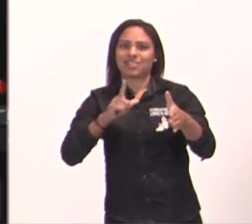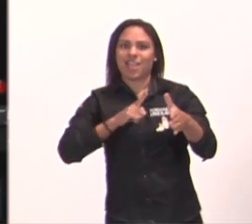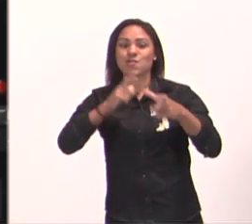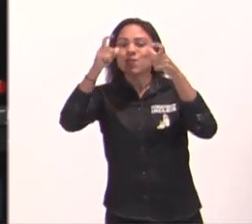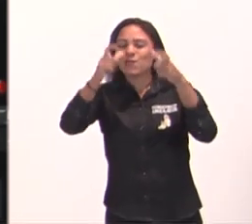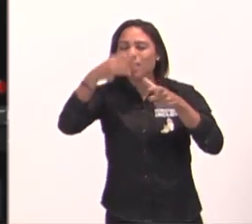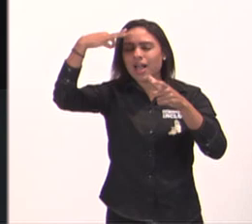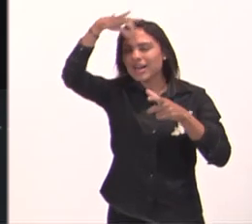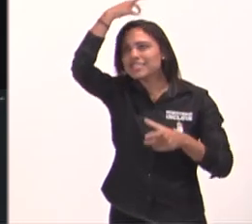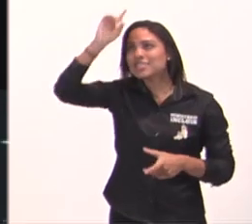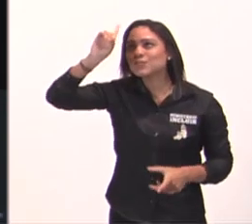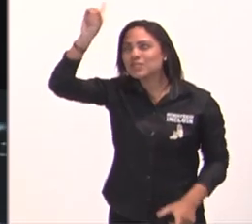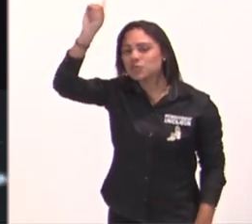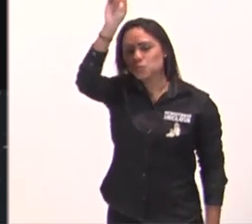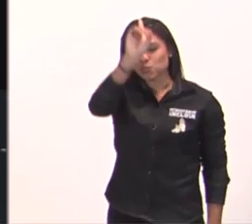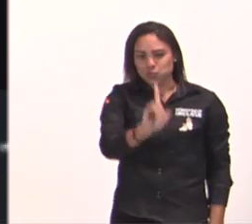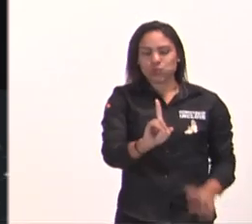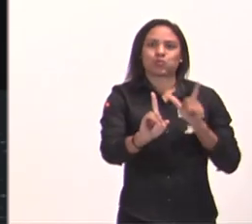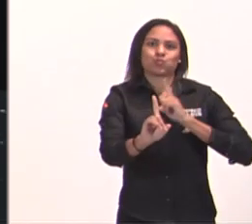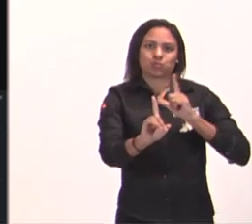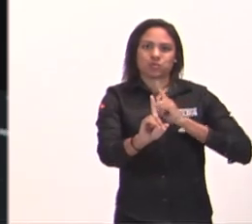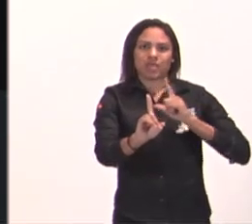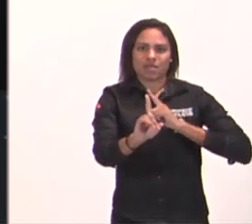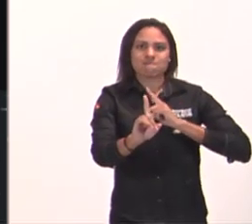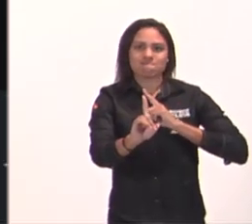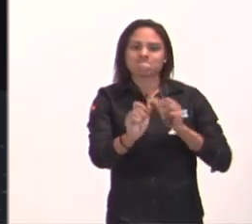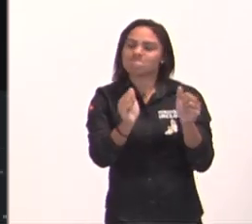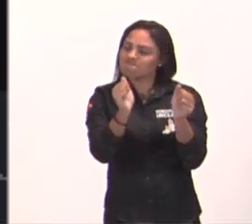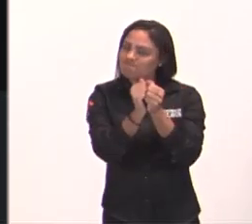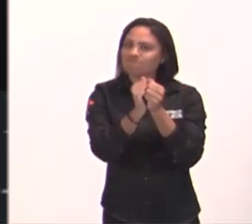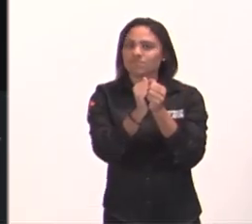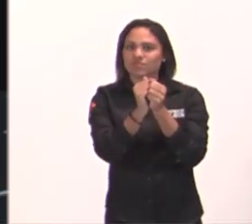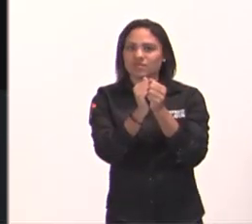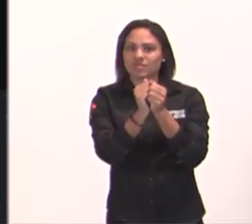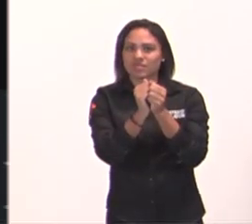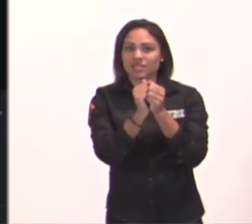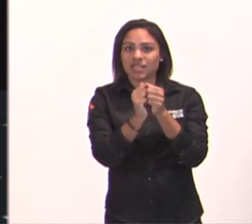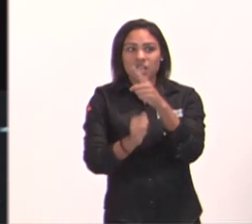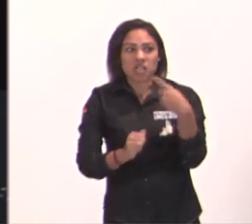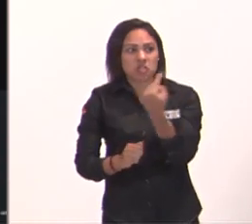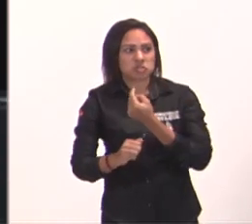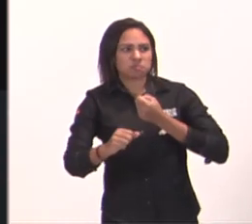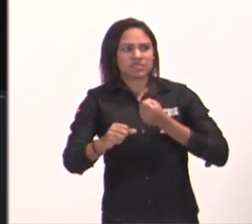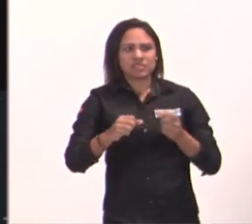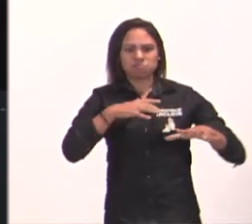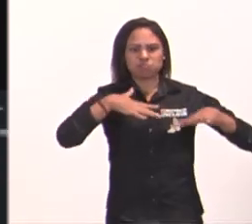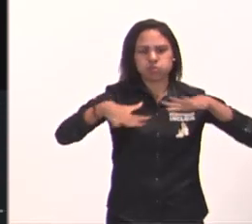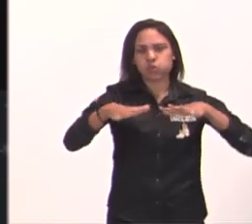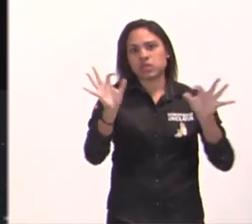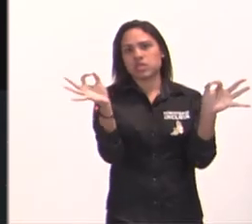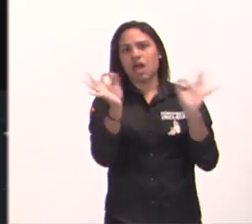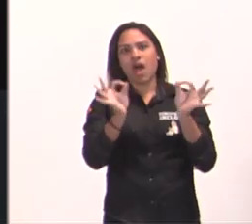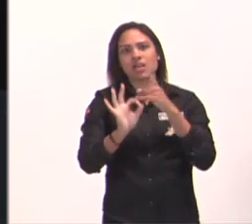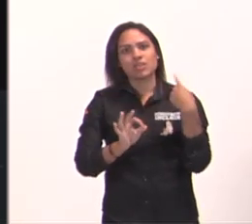habita o Altíssimo, Deus nela está, não será abalada, Deus vem em